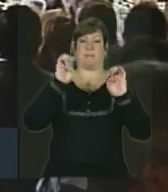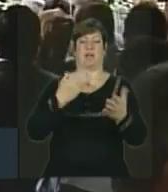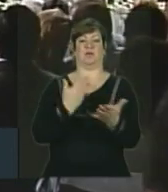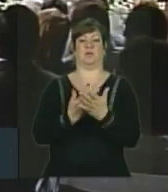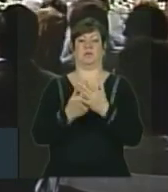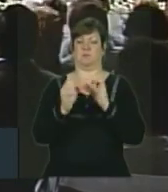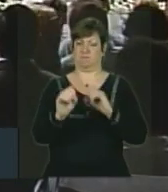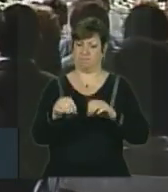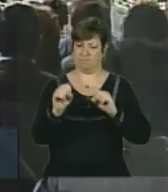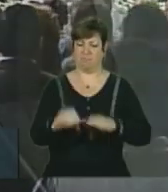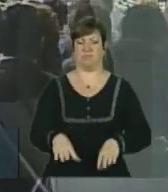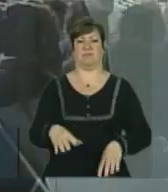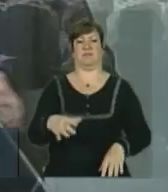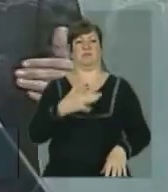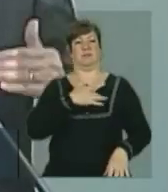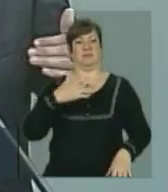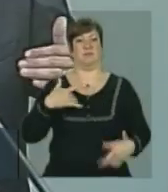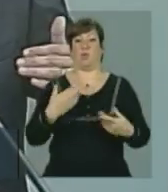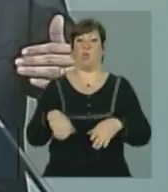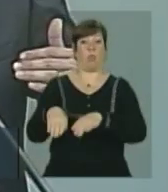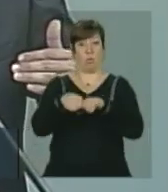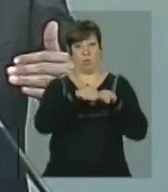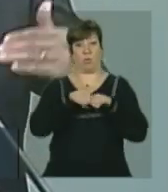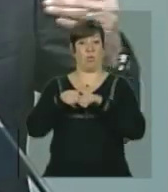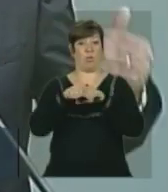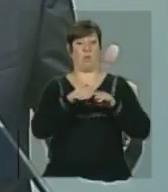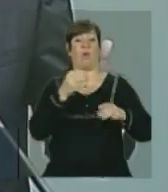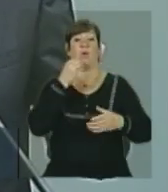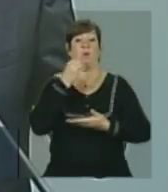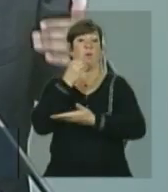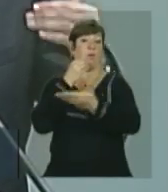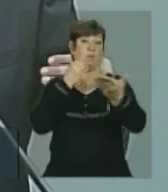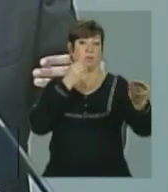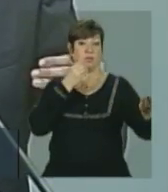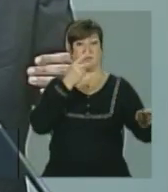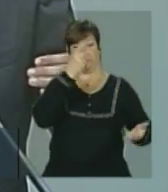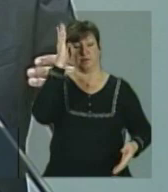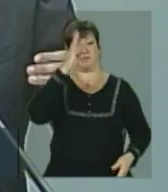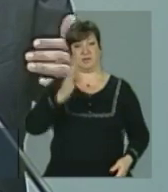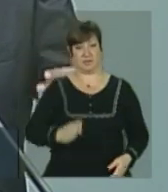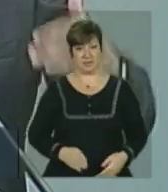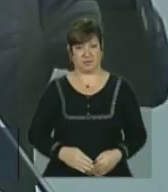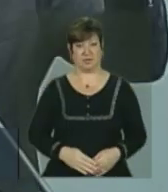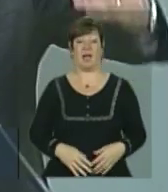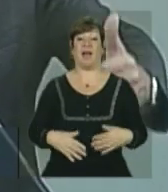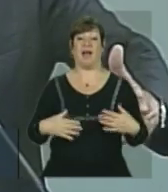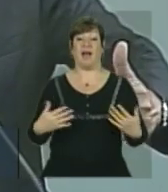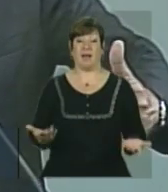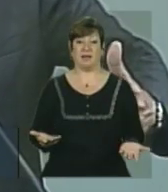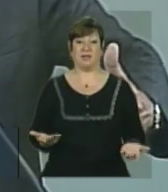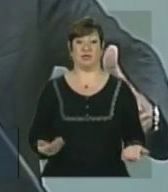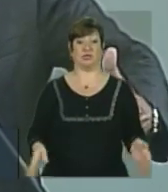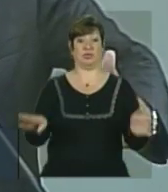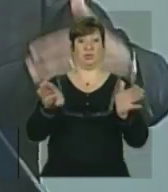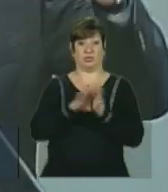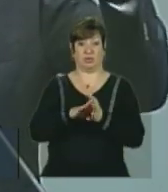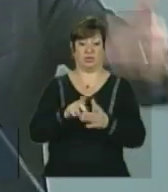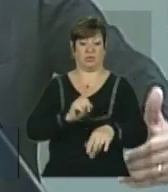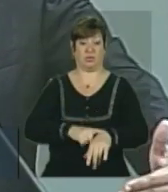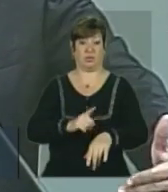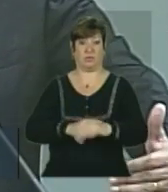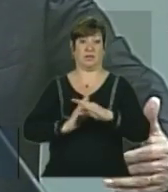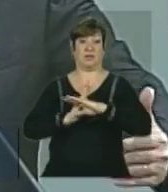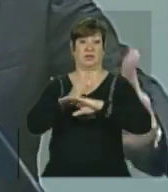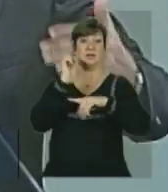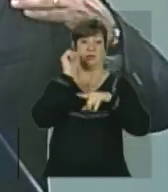que a gente tem condição de garantir igualdade de oportunidades para os brasileiros. Aí, quando chegar o momento de entrar numa